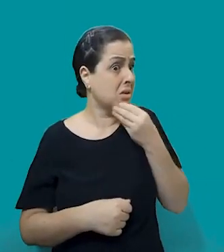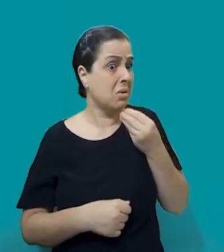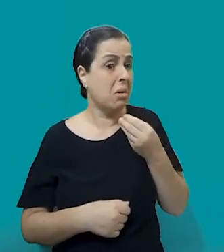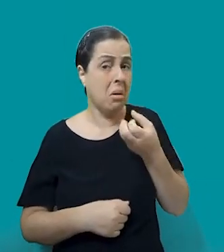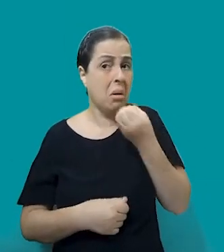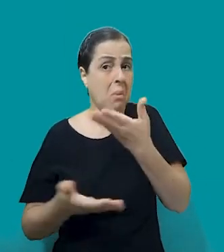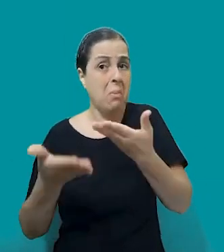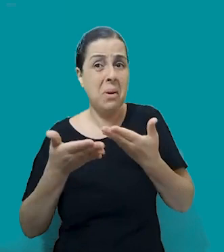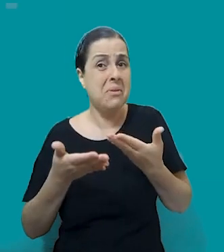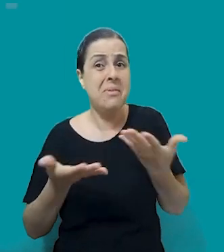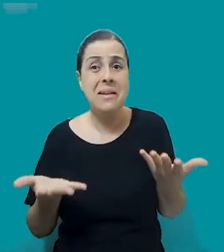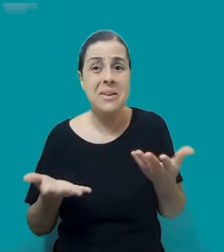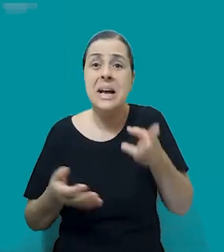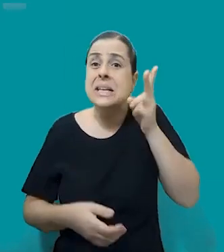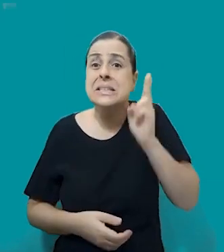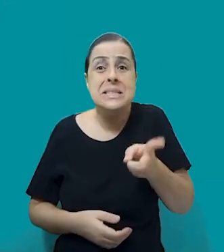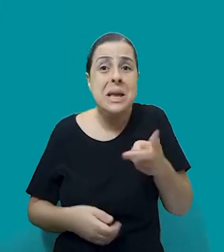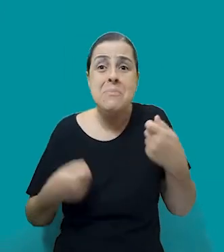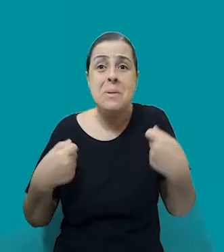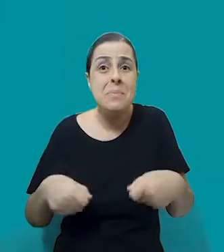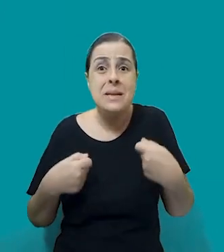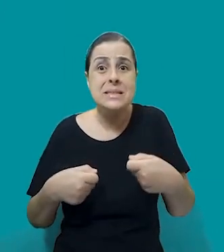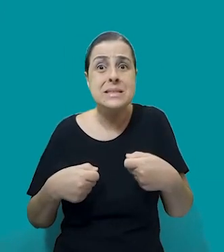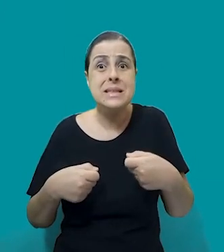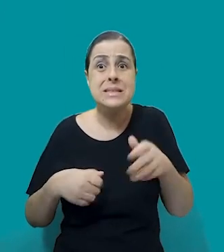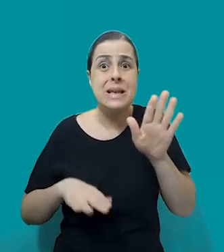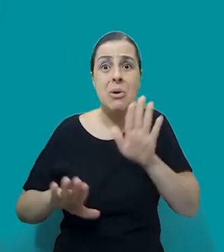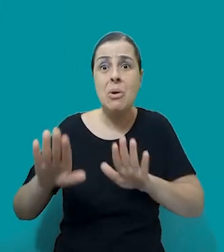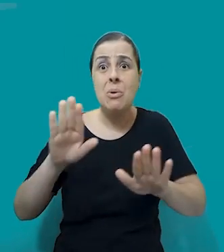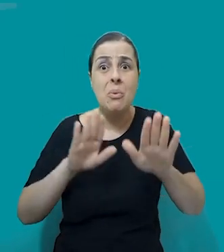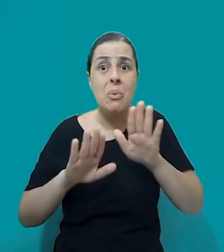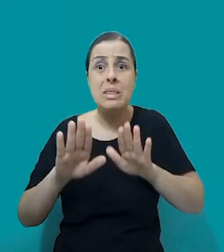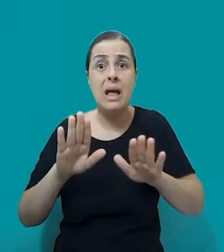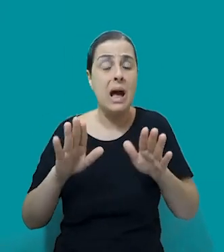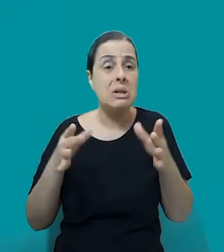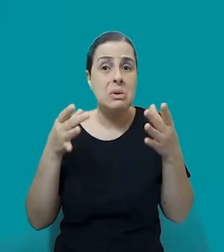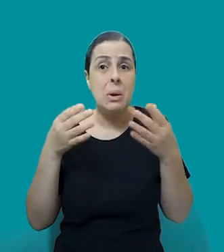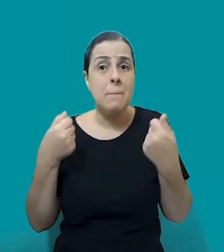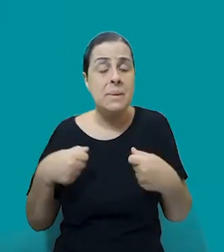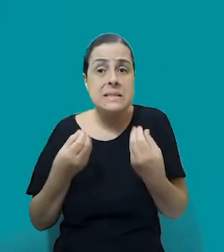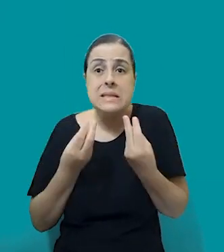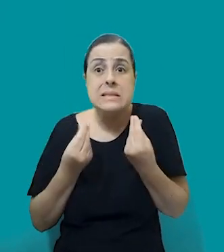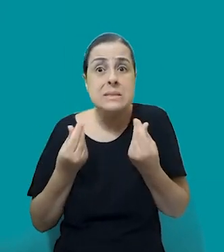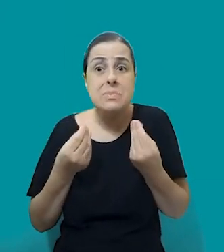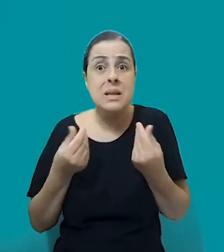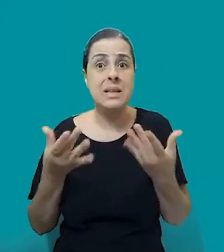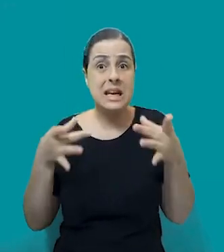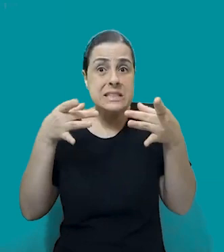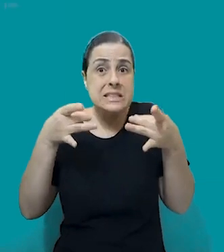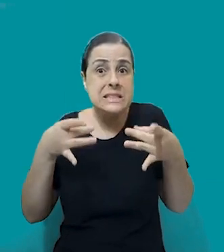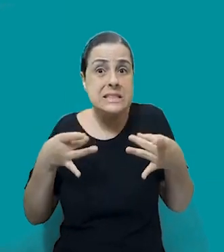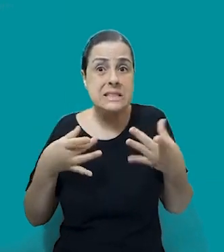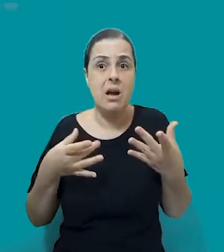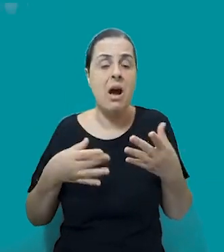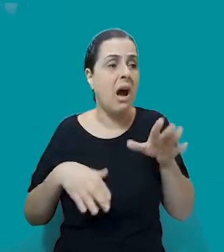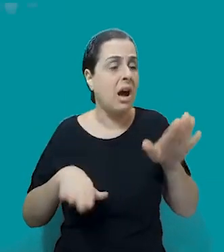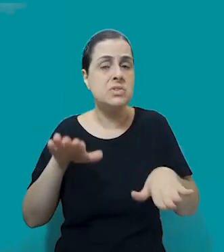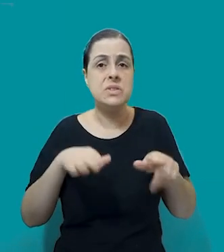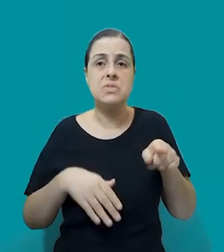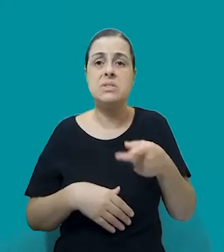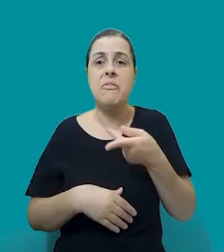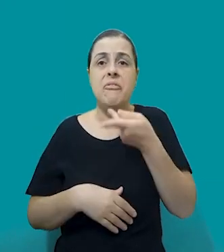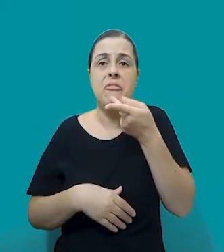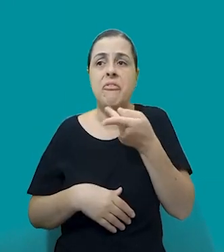mundo. Nós sempre tivemos que tomar muito cuidado pra falar, né? A gente sempre teve que tomar muito cuidado pra falar. Às vezes a gente tá expondo lá um argumento